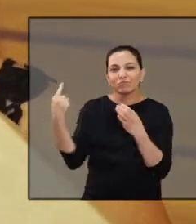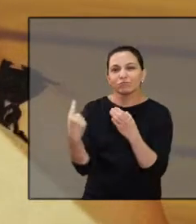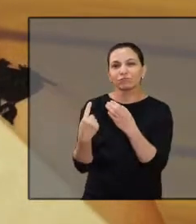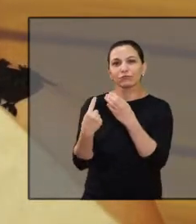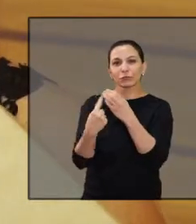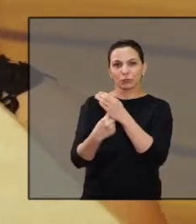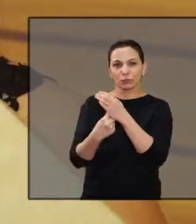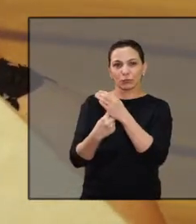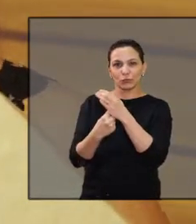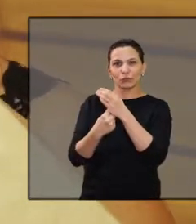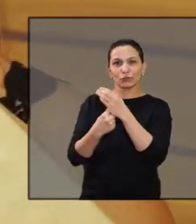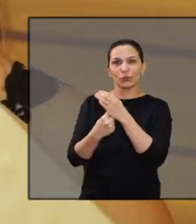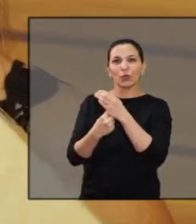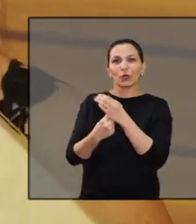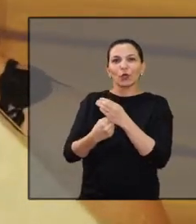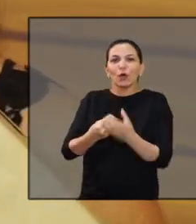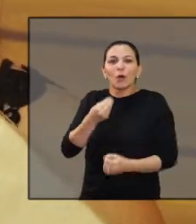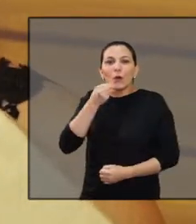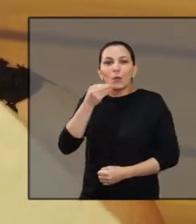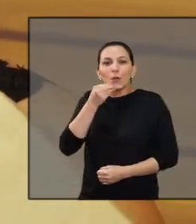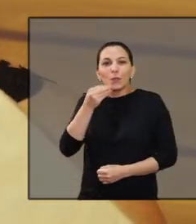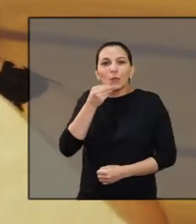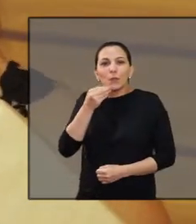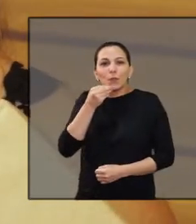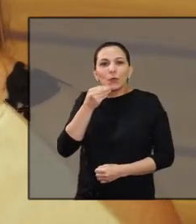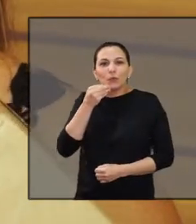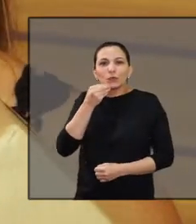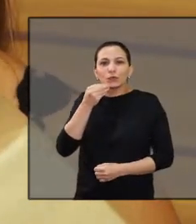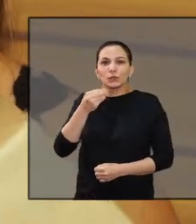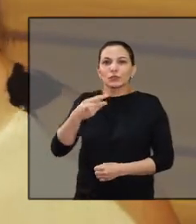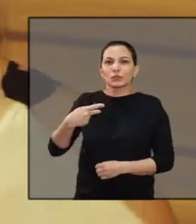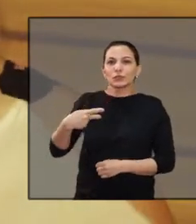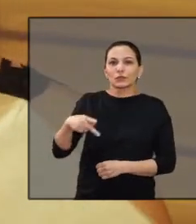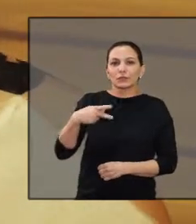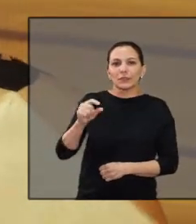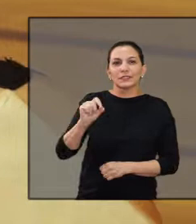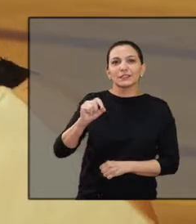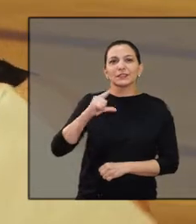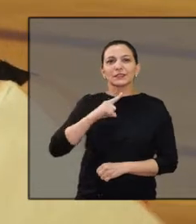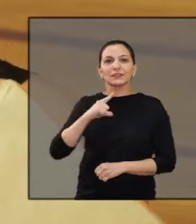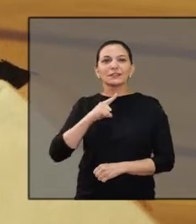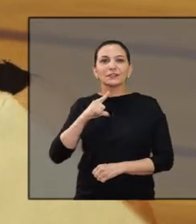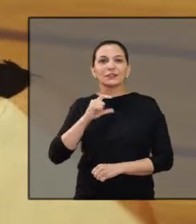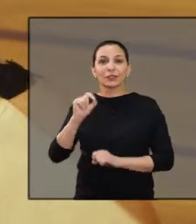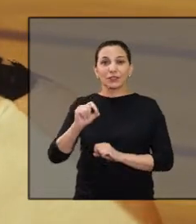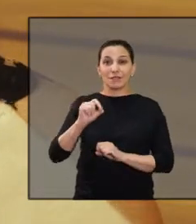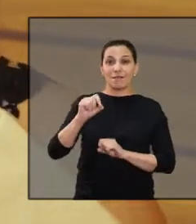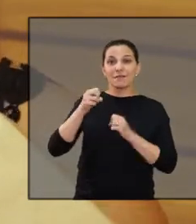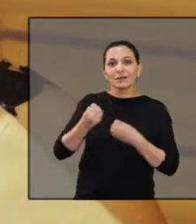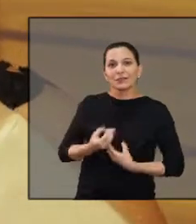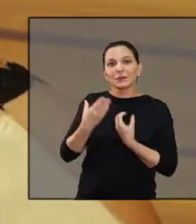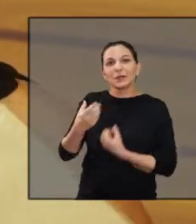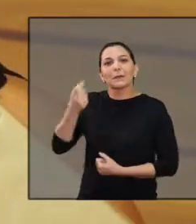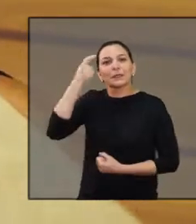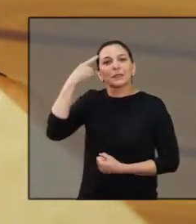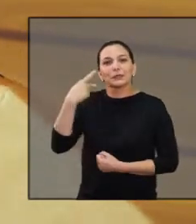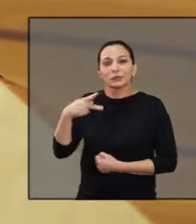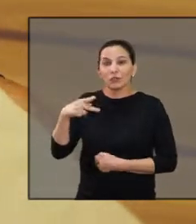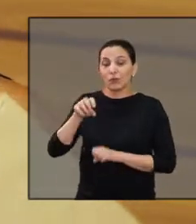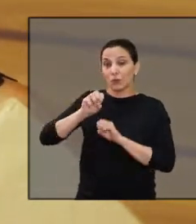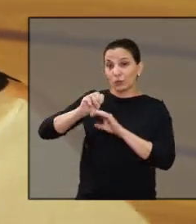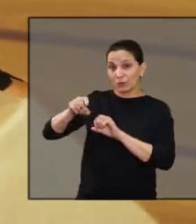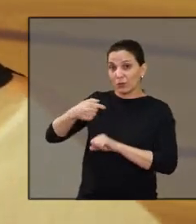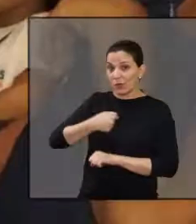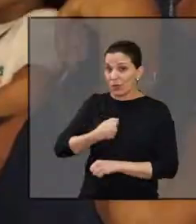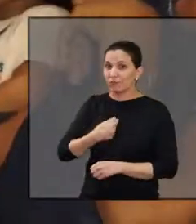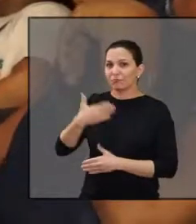na sociedade o seu pensamento, a sua vivência mesmo. Porque quando a gente fala em educação, e eu acredito